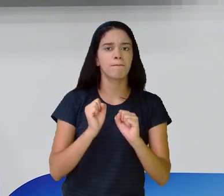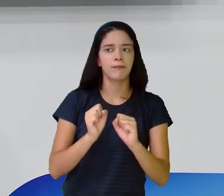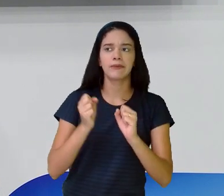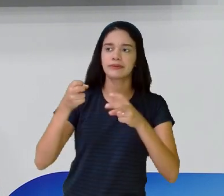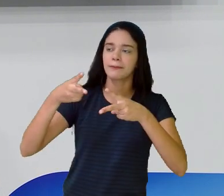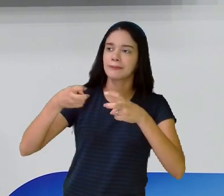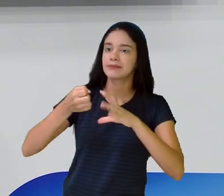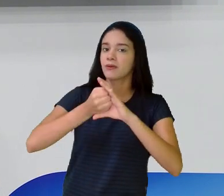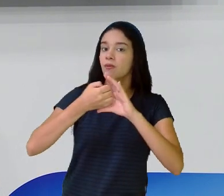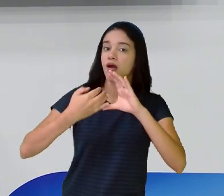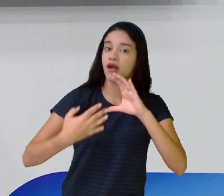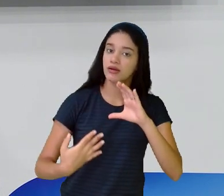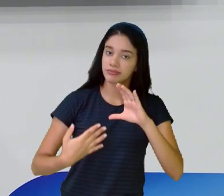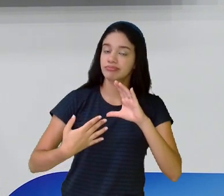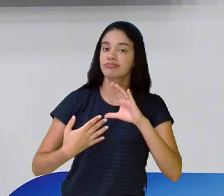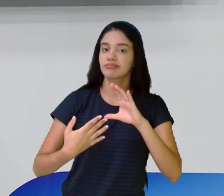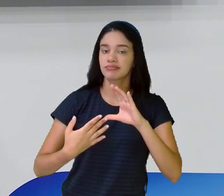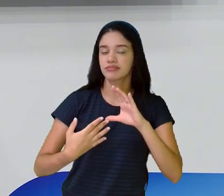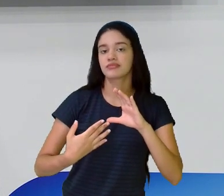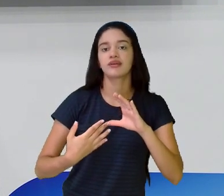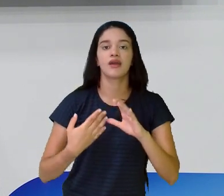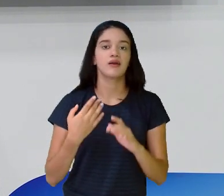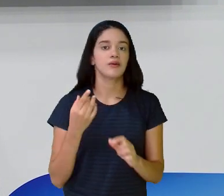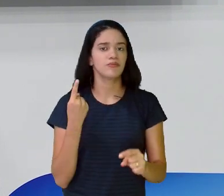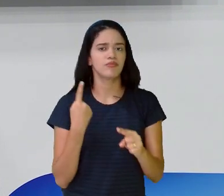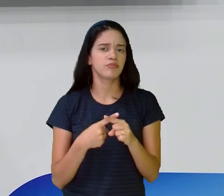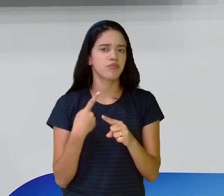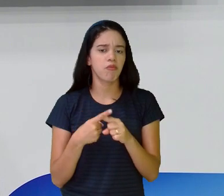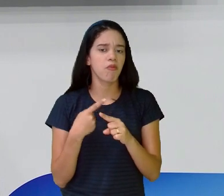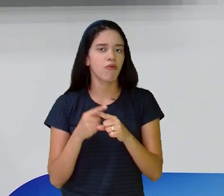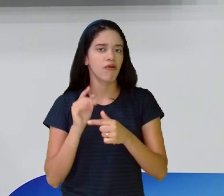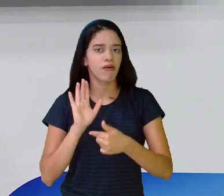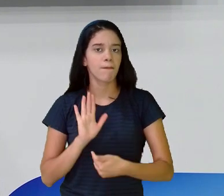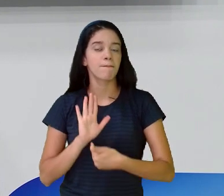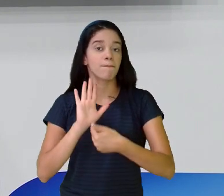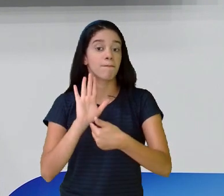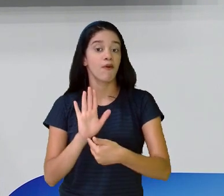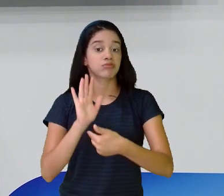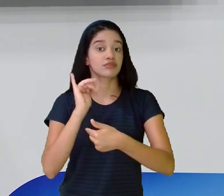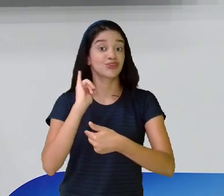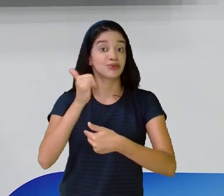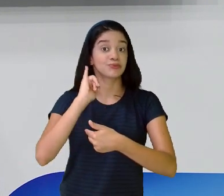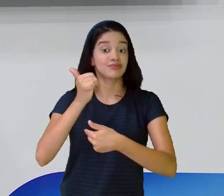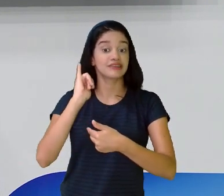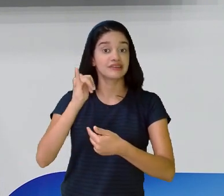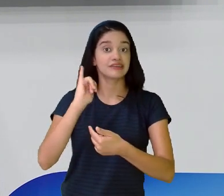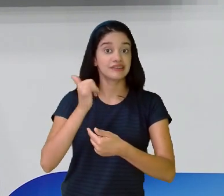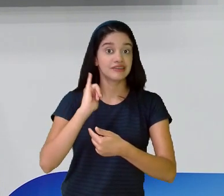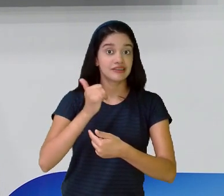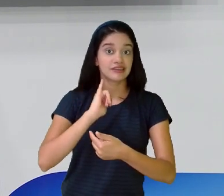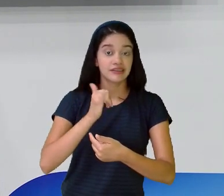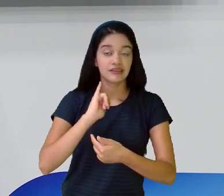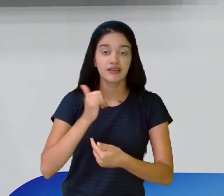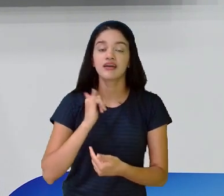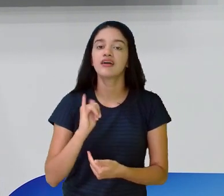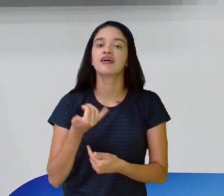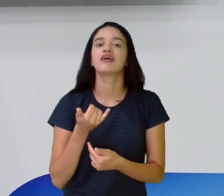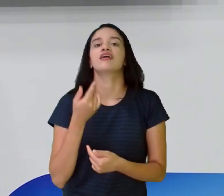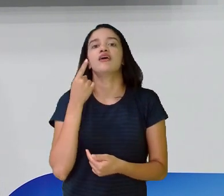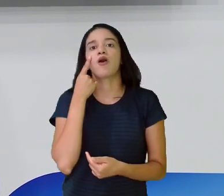Por quê? Ela aparece nos contos sempre como uma